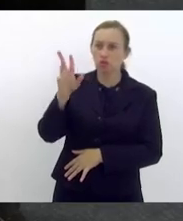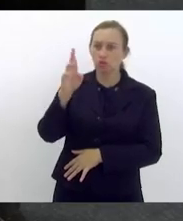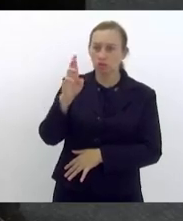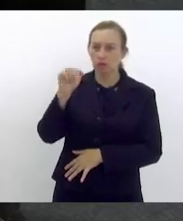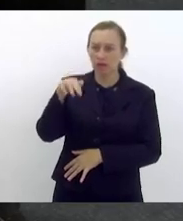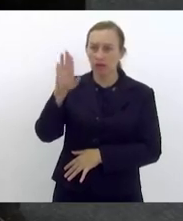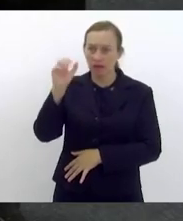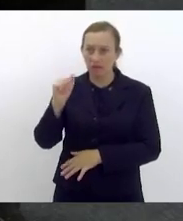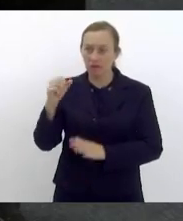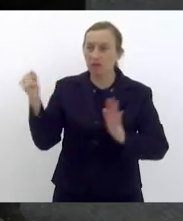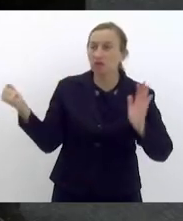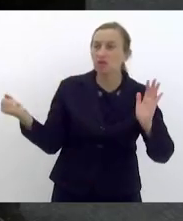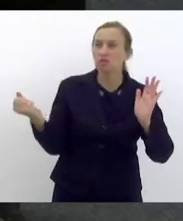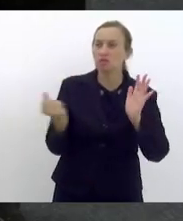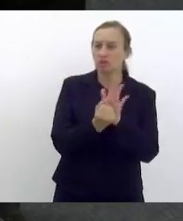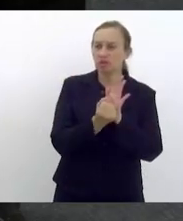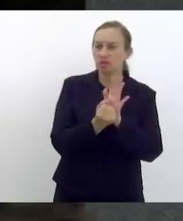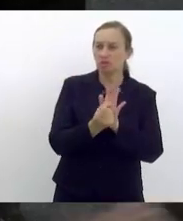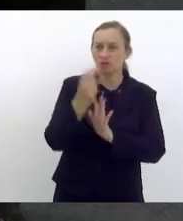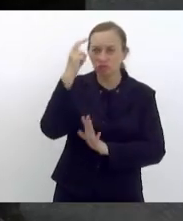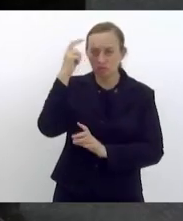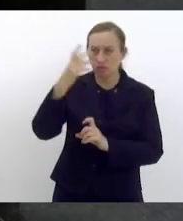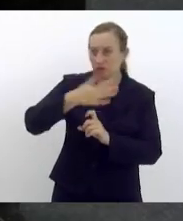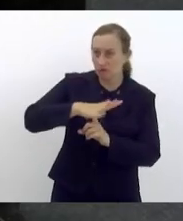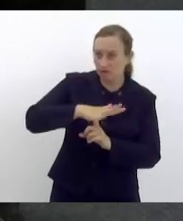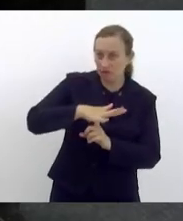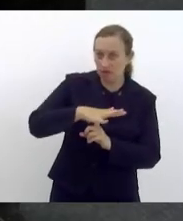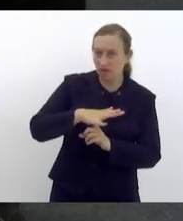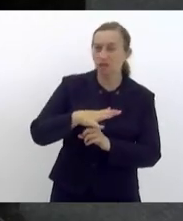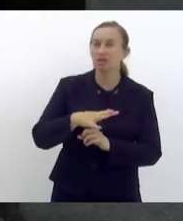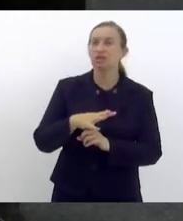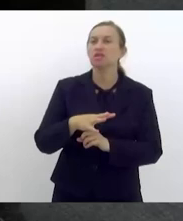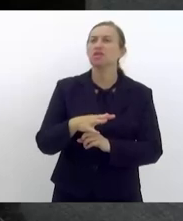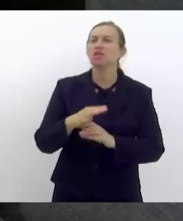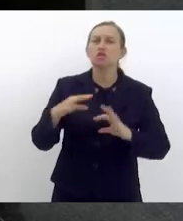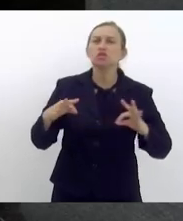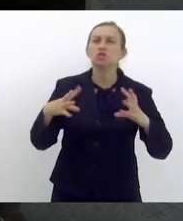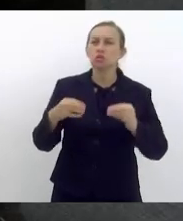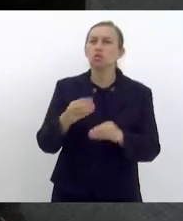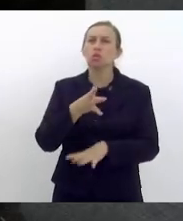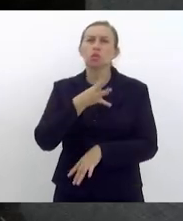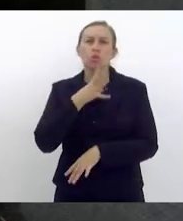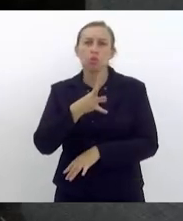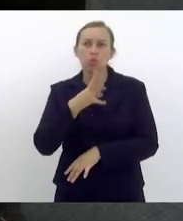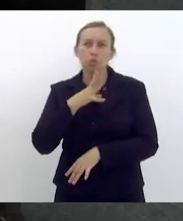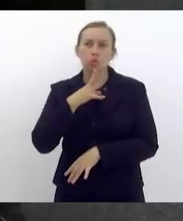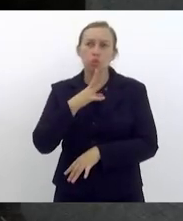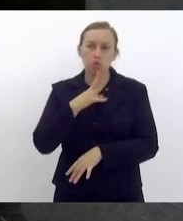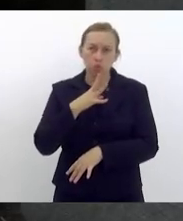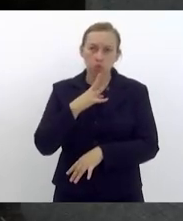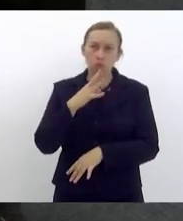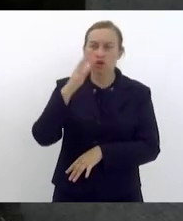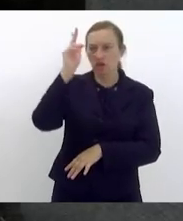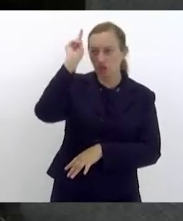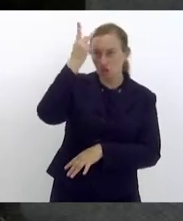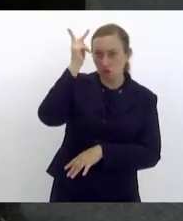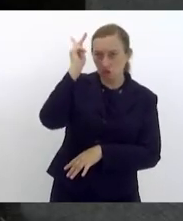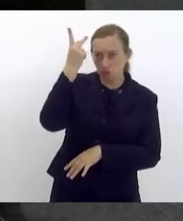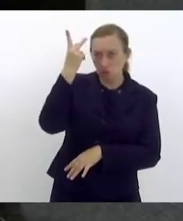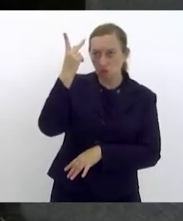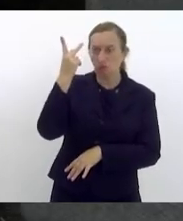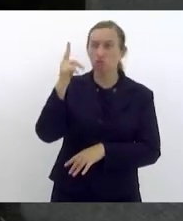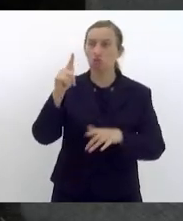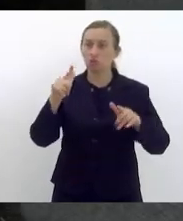que tomba aquela feira e que traz todo um reconhecimento para além de ser um espaço